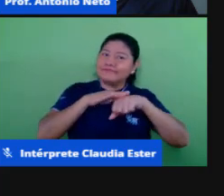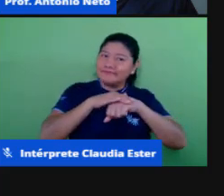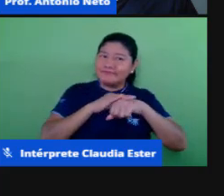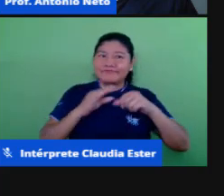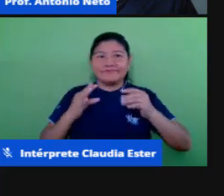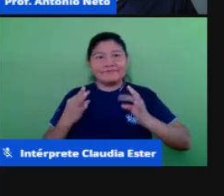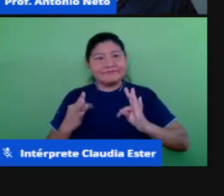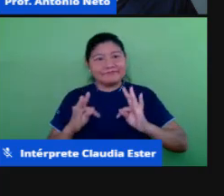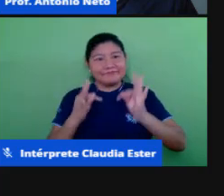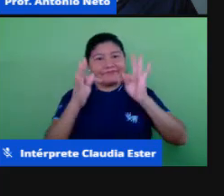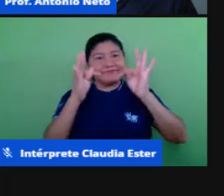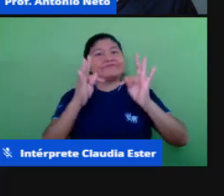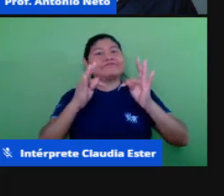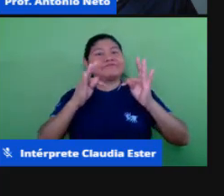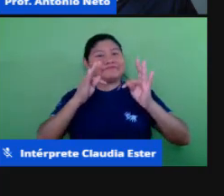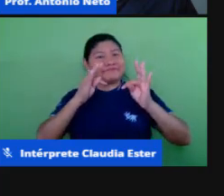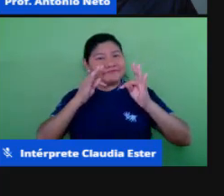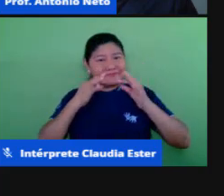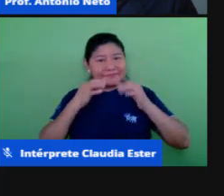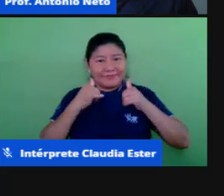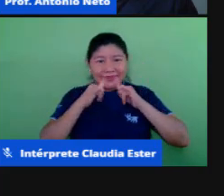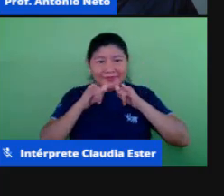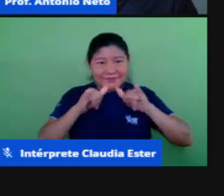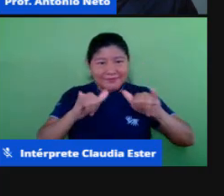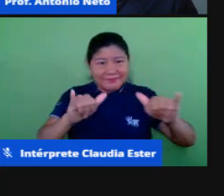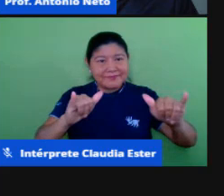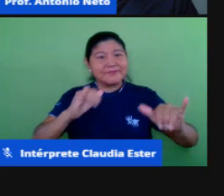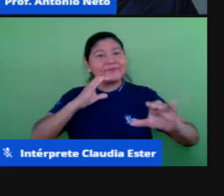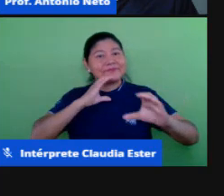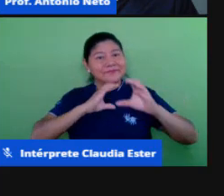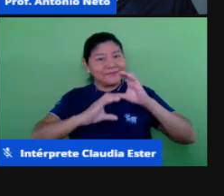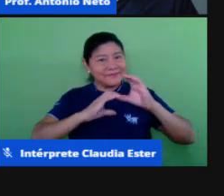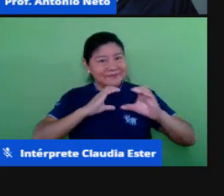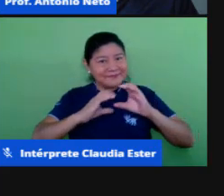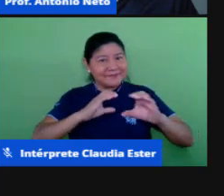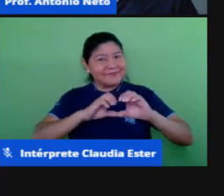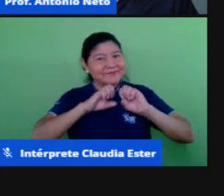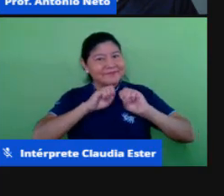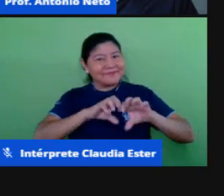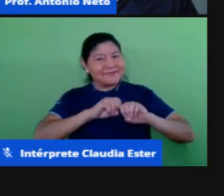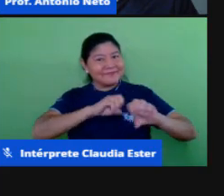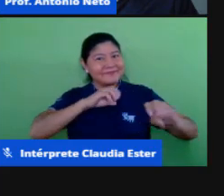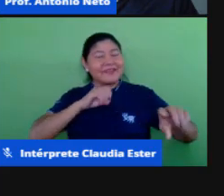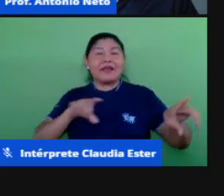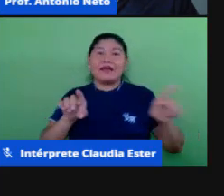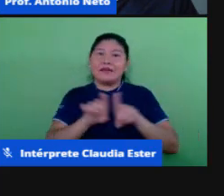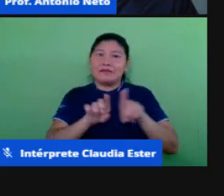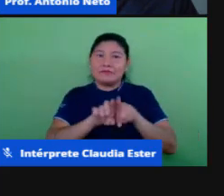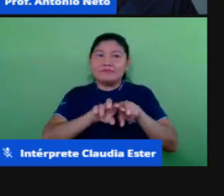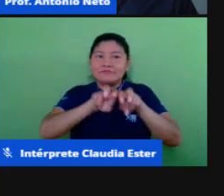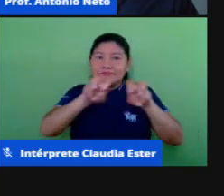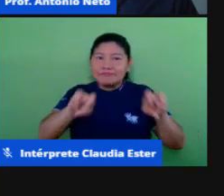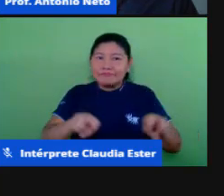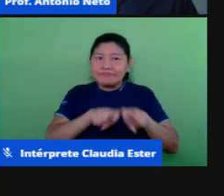a informação e a informação comunicação, as mídias digitais, por que não também,